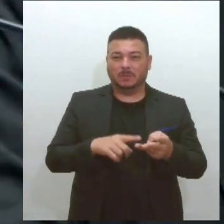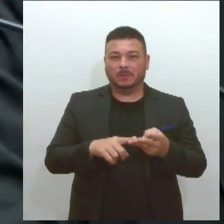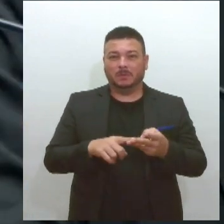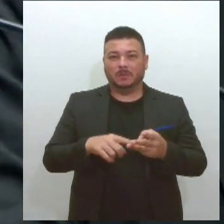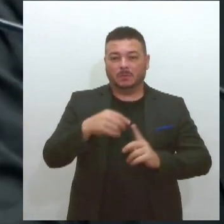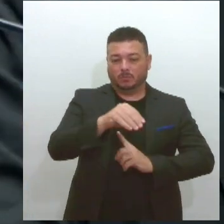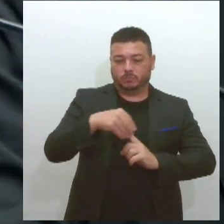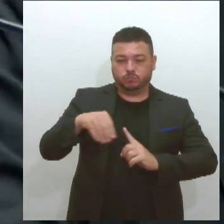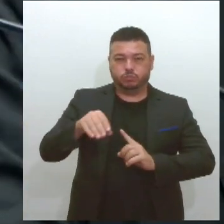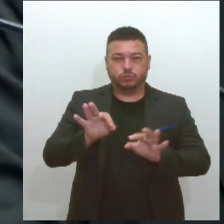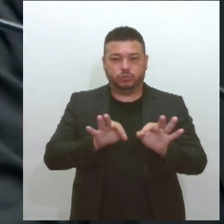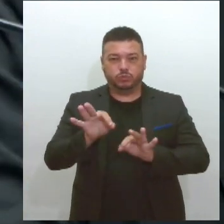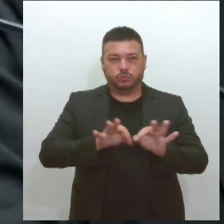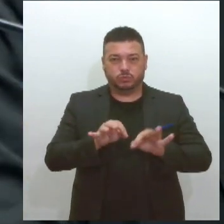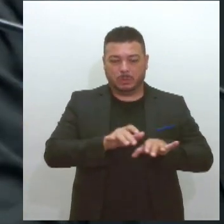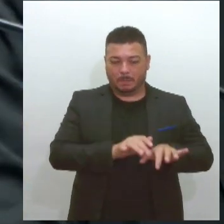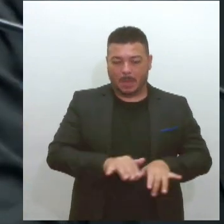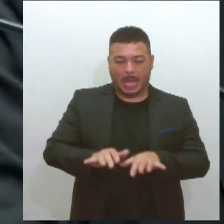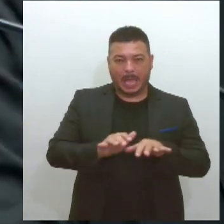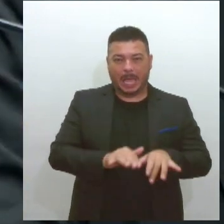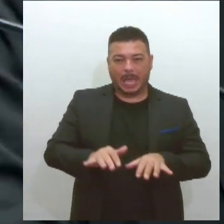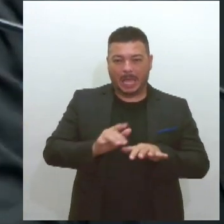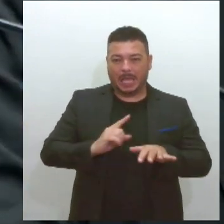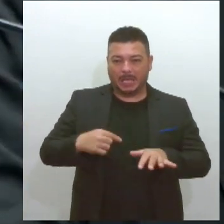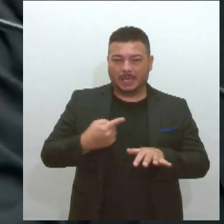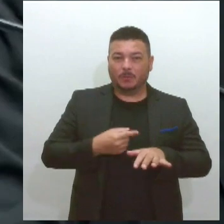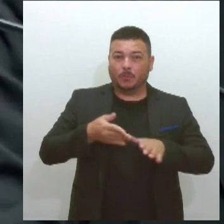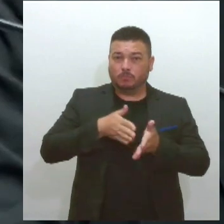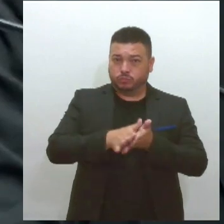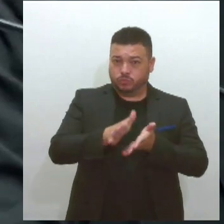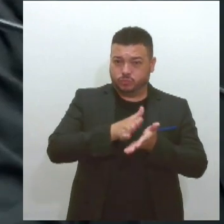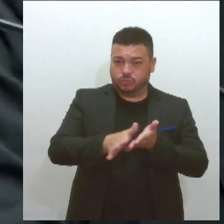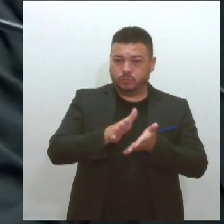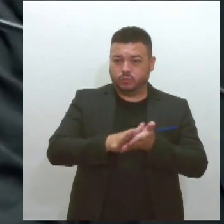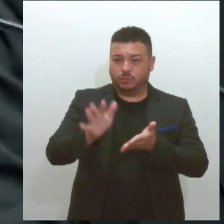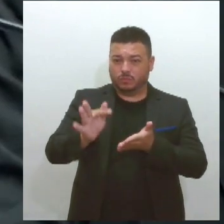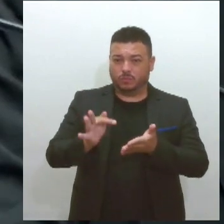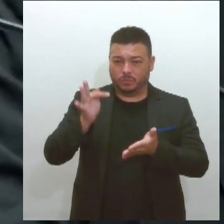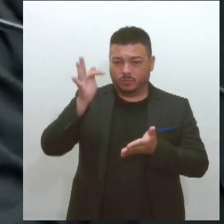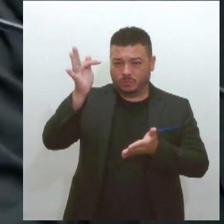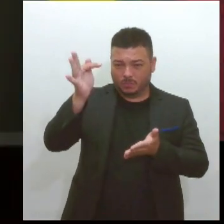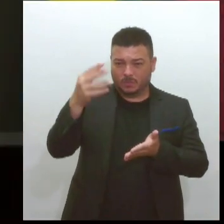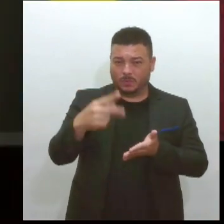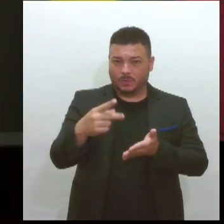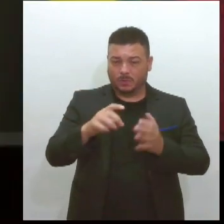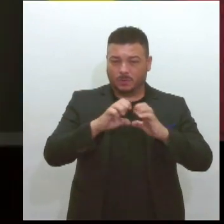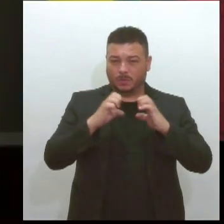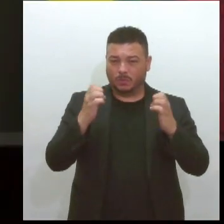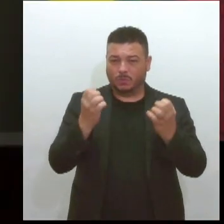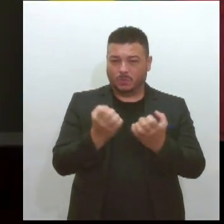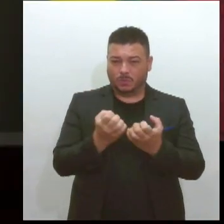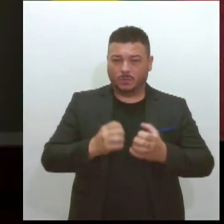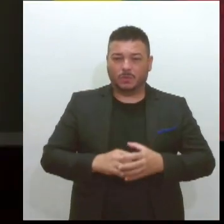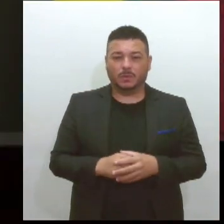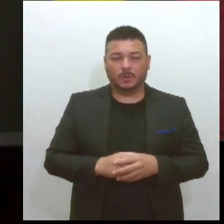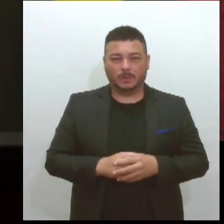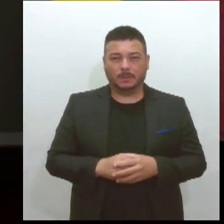Ataquigrafia, porque sim, nós vamos publicar brevemente este evento em Anais. Eu quero